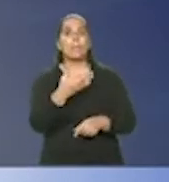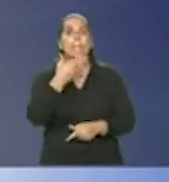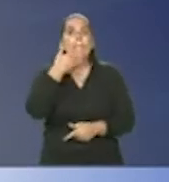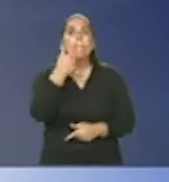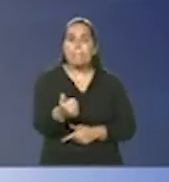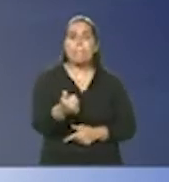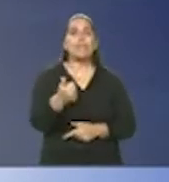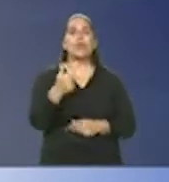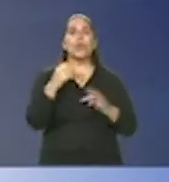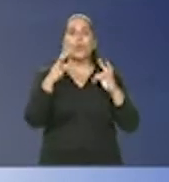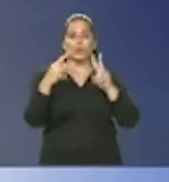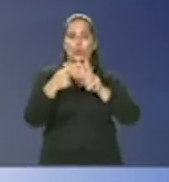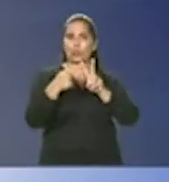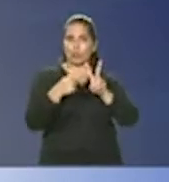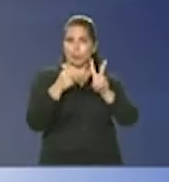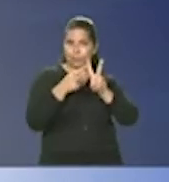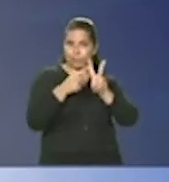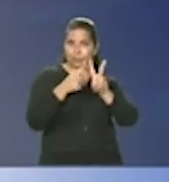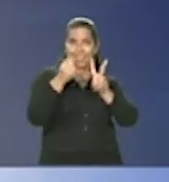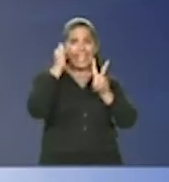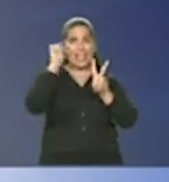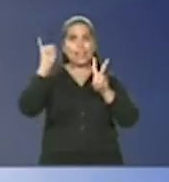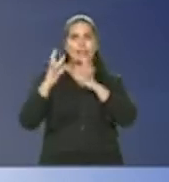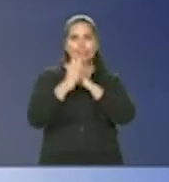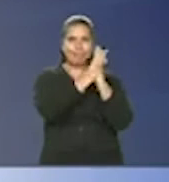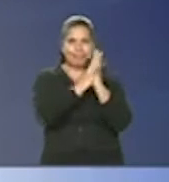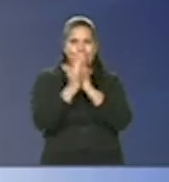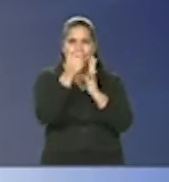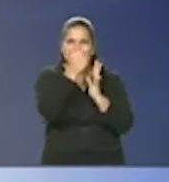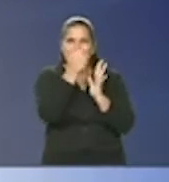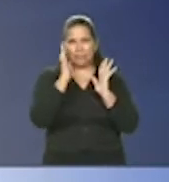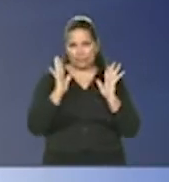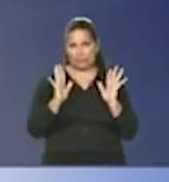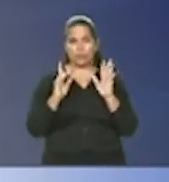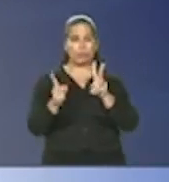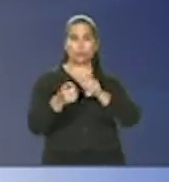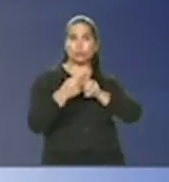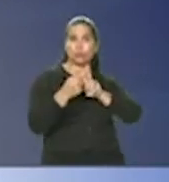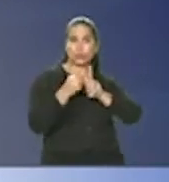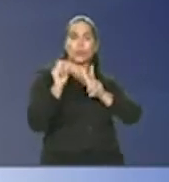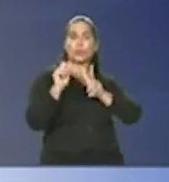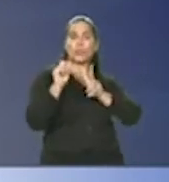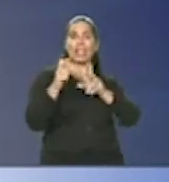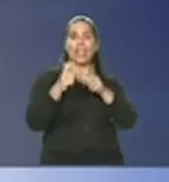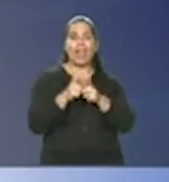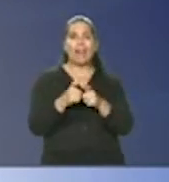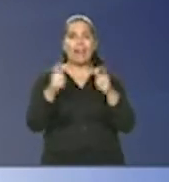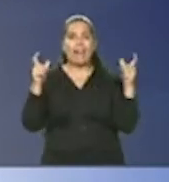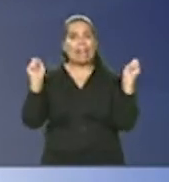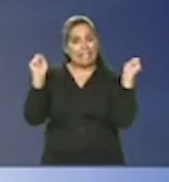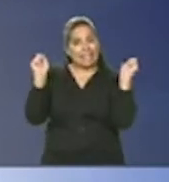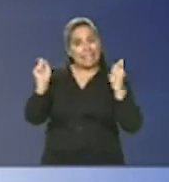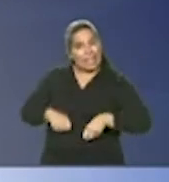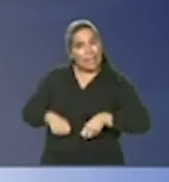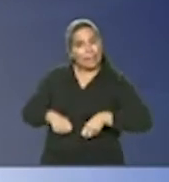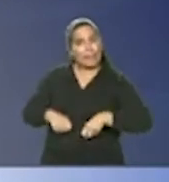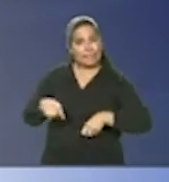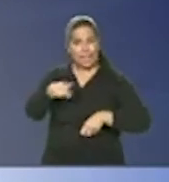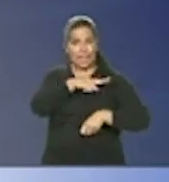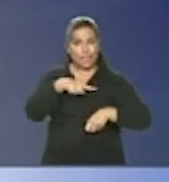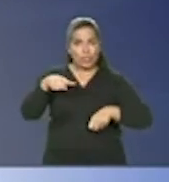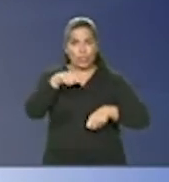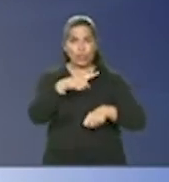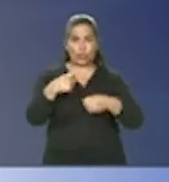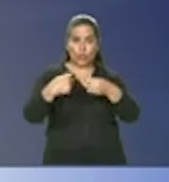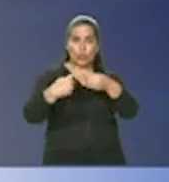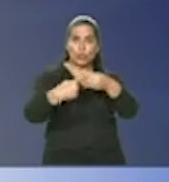eficiência de duas medidas. Uma é evitar aglomeração e a segunda é aumentar a capacidade do município de